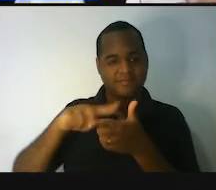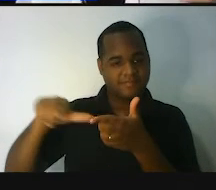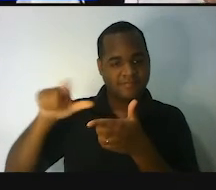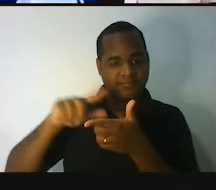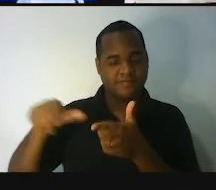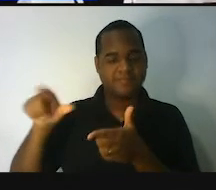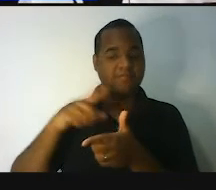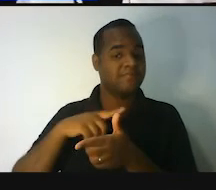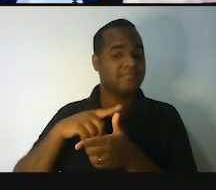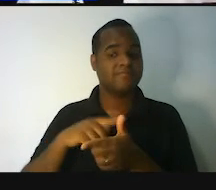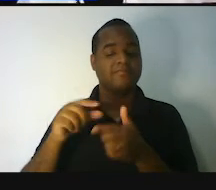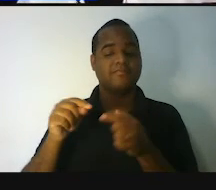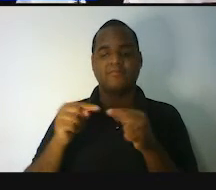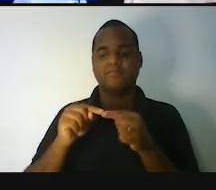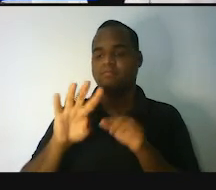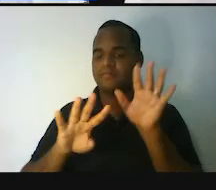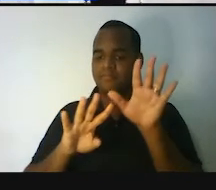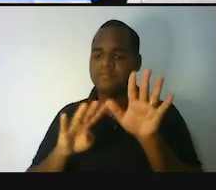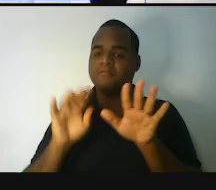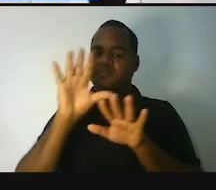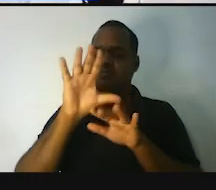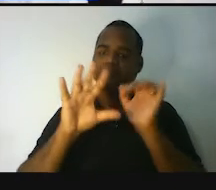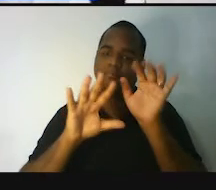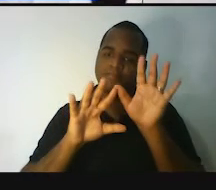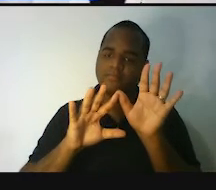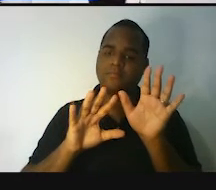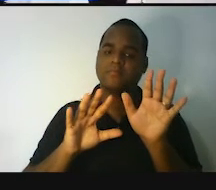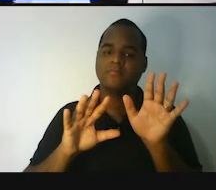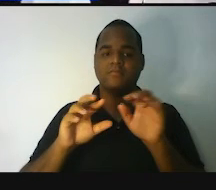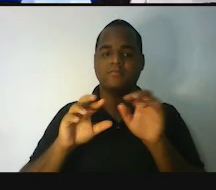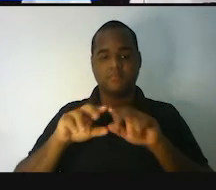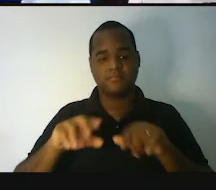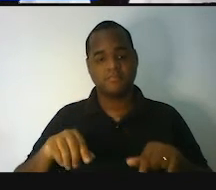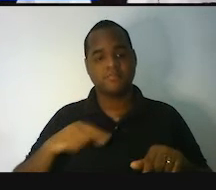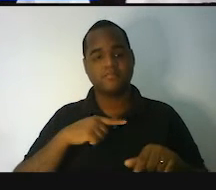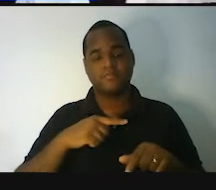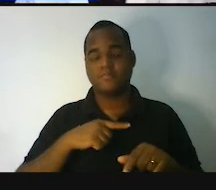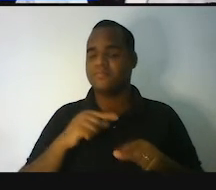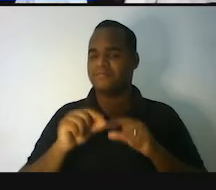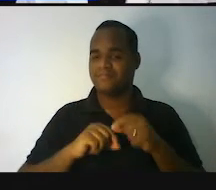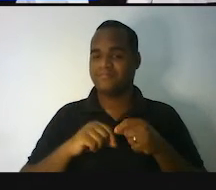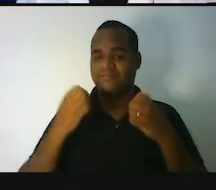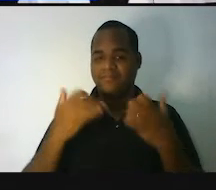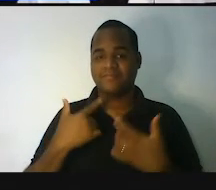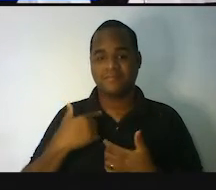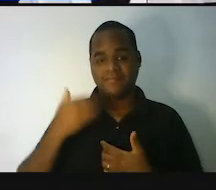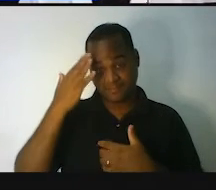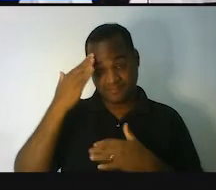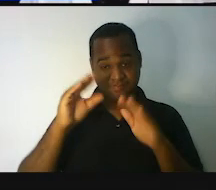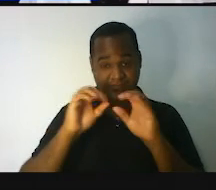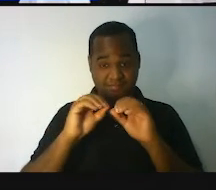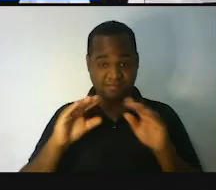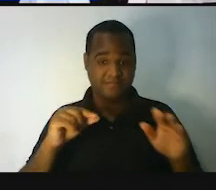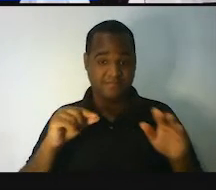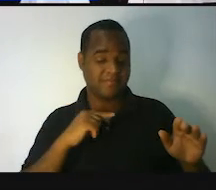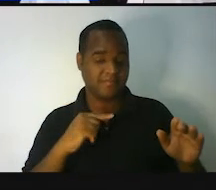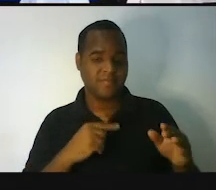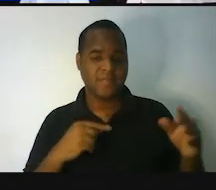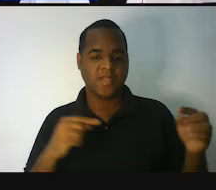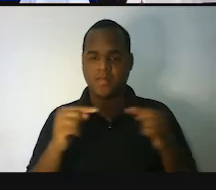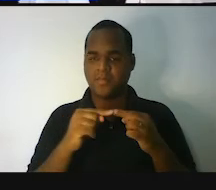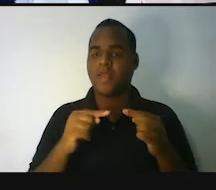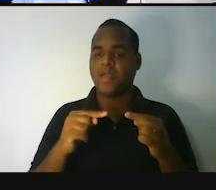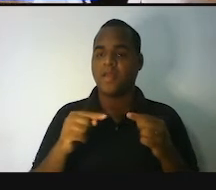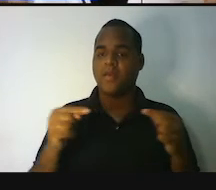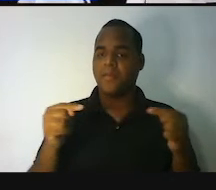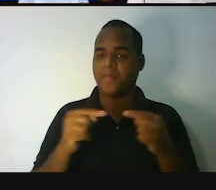muro usando palmo, usando jarda. Tem um problema. E aí, a gente só entende isso na prática, né? Então,